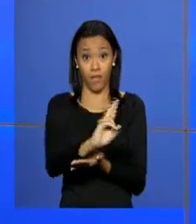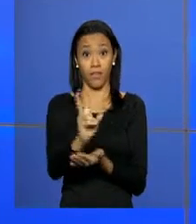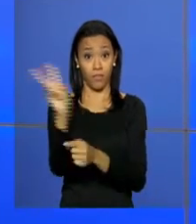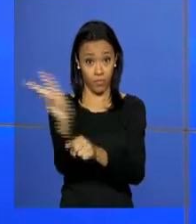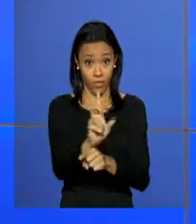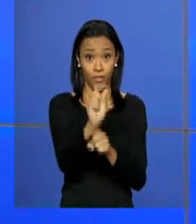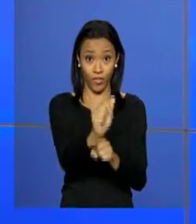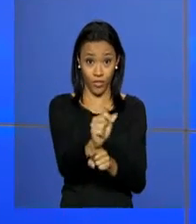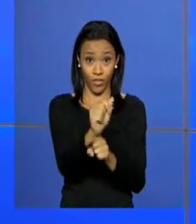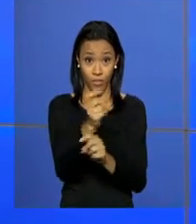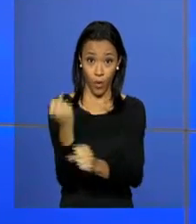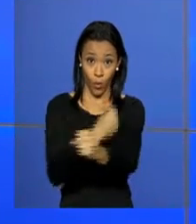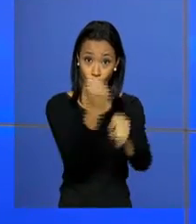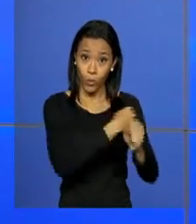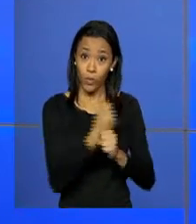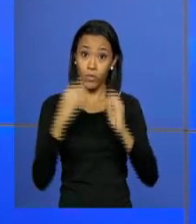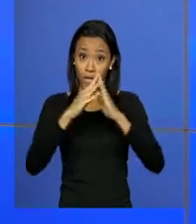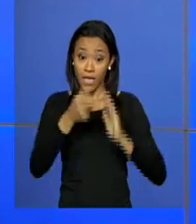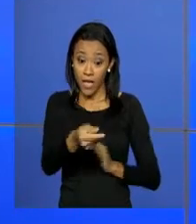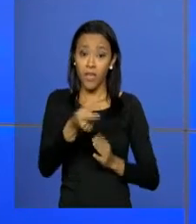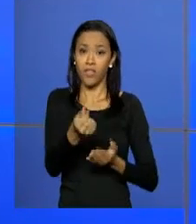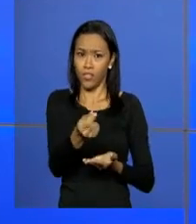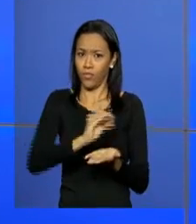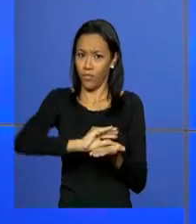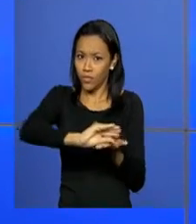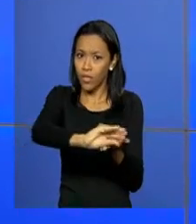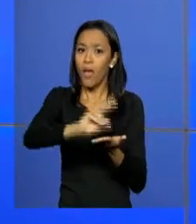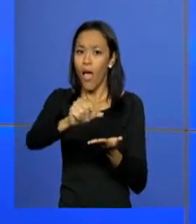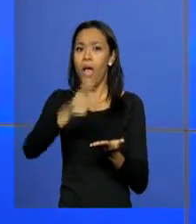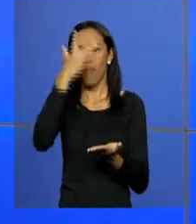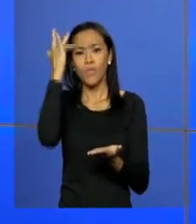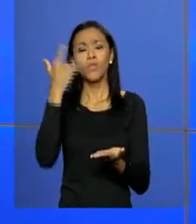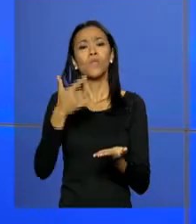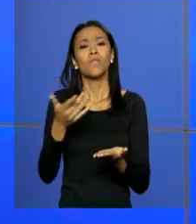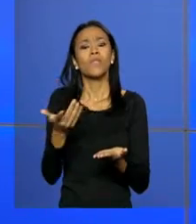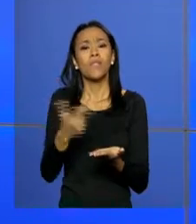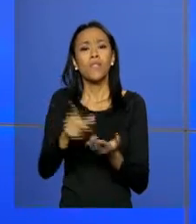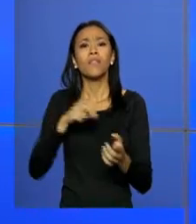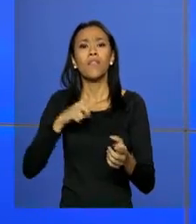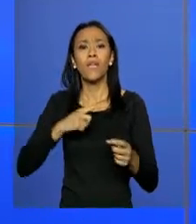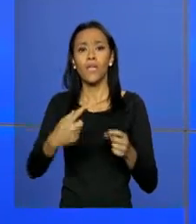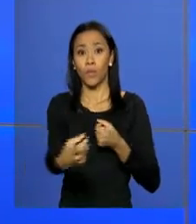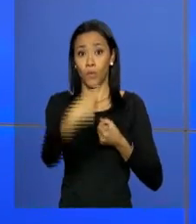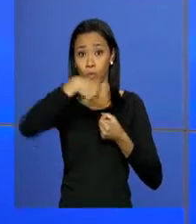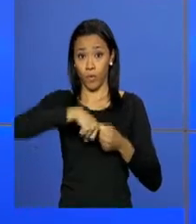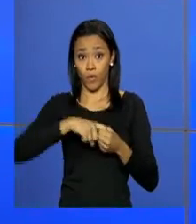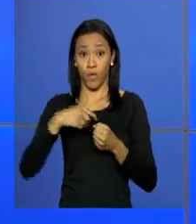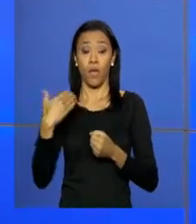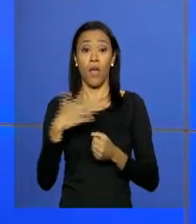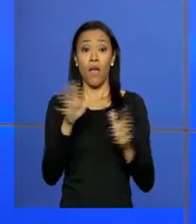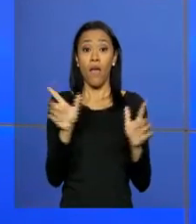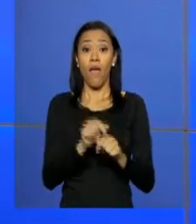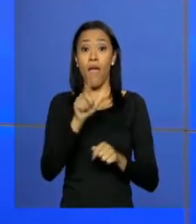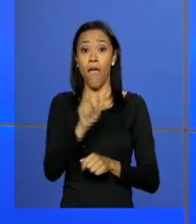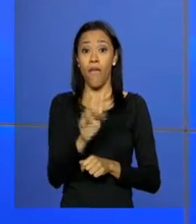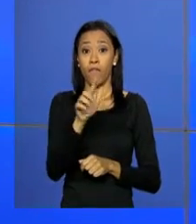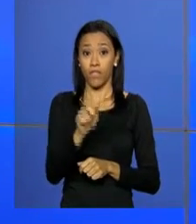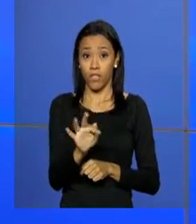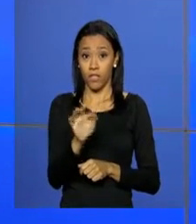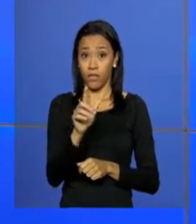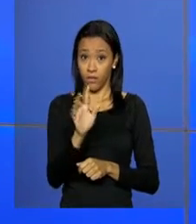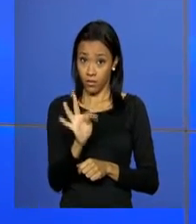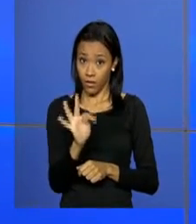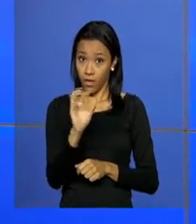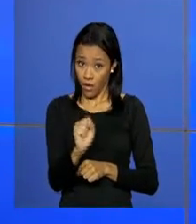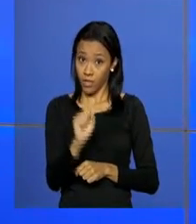crédito imobiliário. Esses recursos serão destinados para trabalhadores com conta vinculada ao FGTS com juros menores do que os